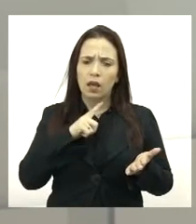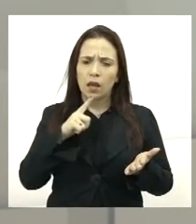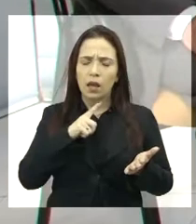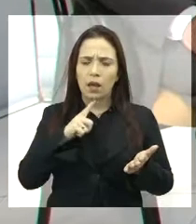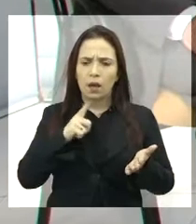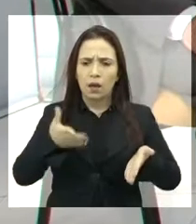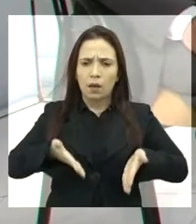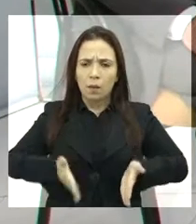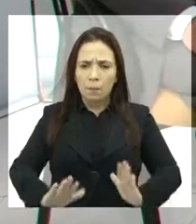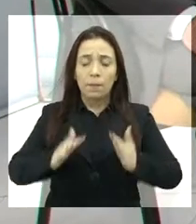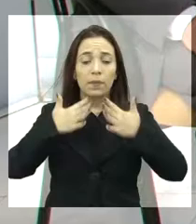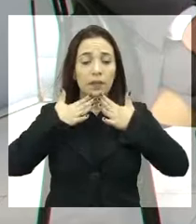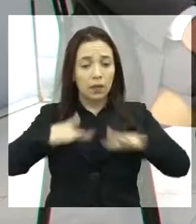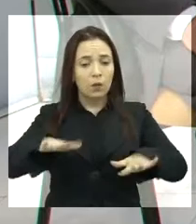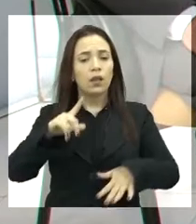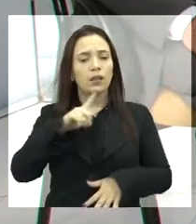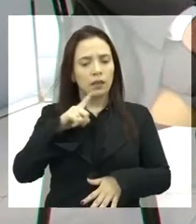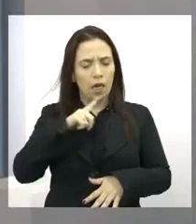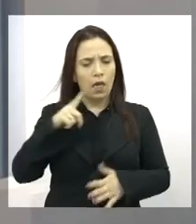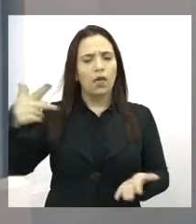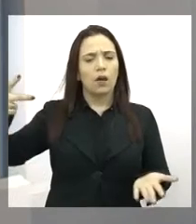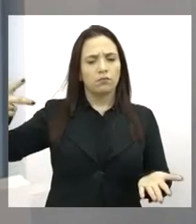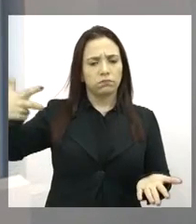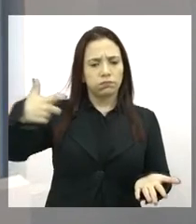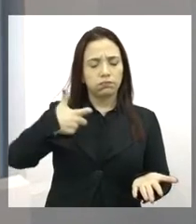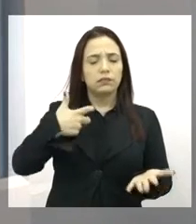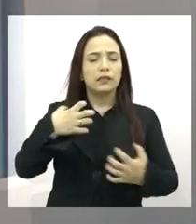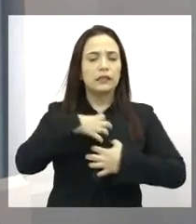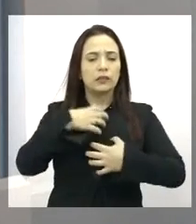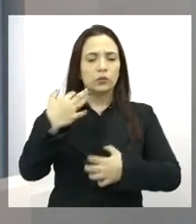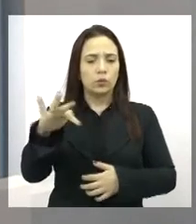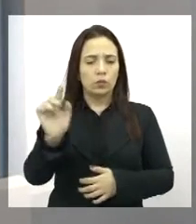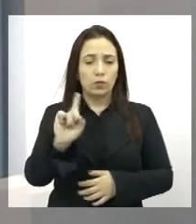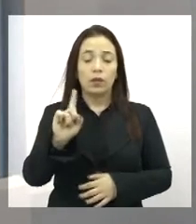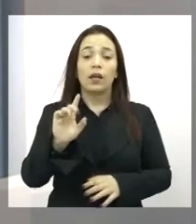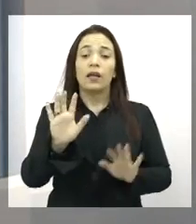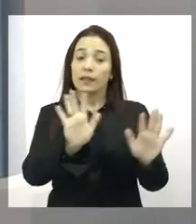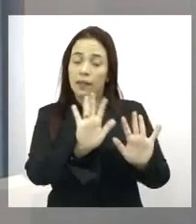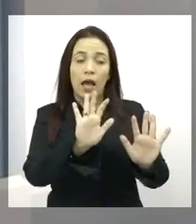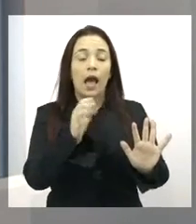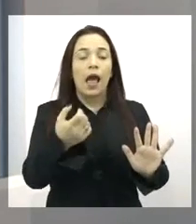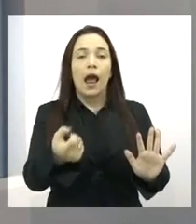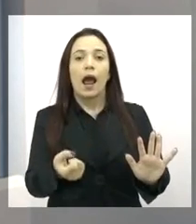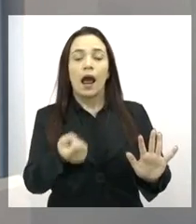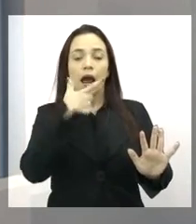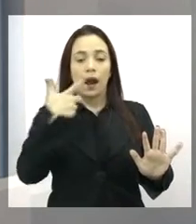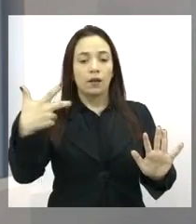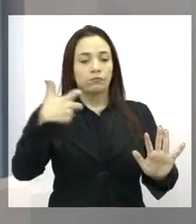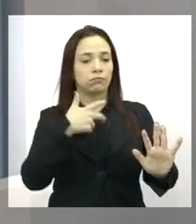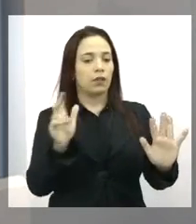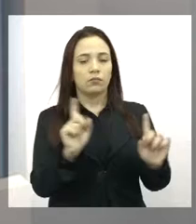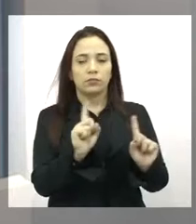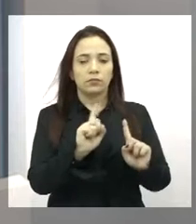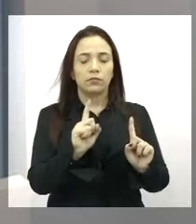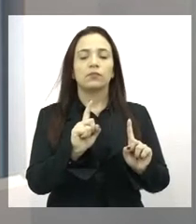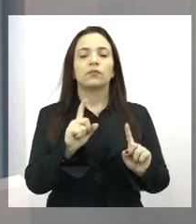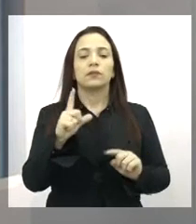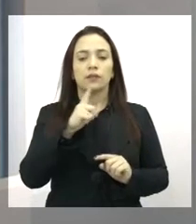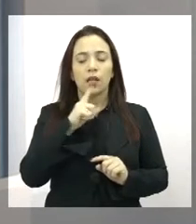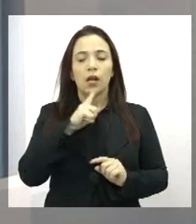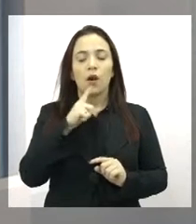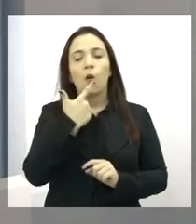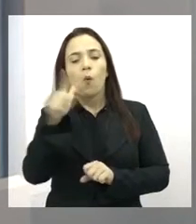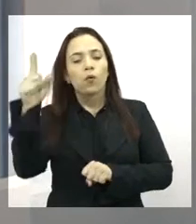normal também ou não? Existem, né? Na verdade, existem métodos não farmacológicos, inclusive, para alívio da dor.